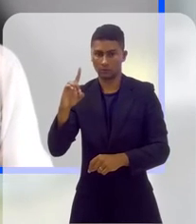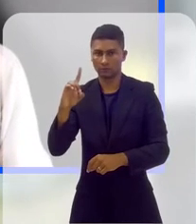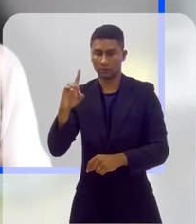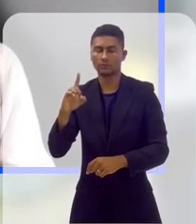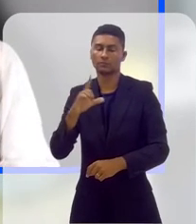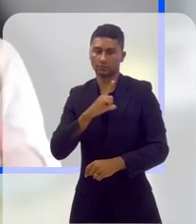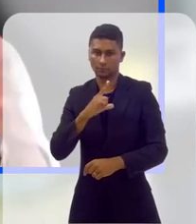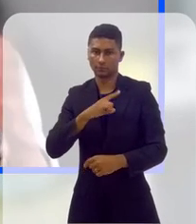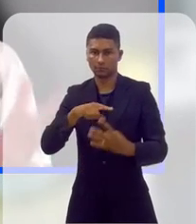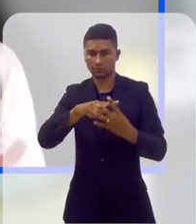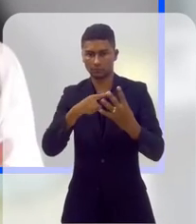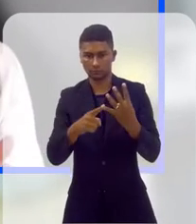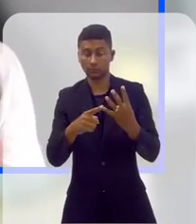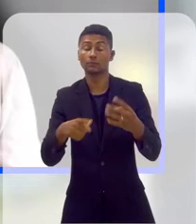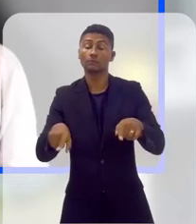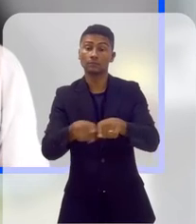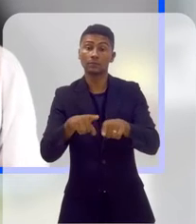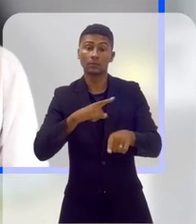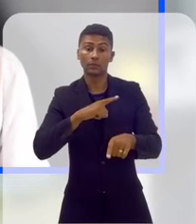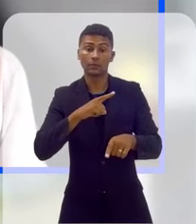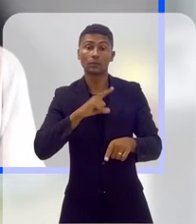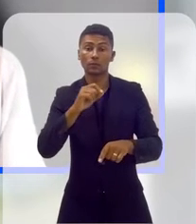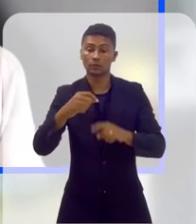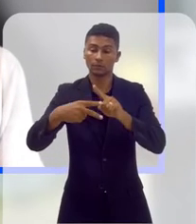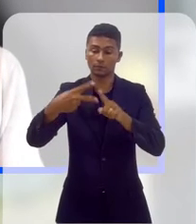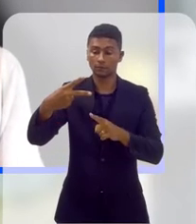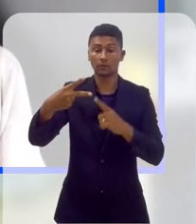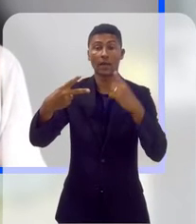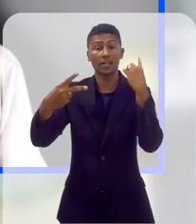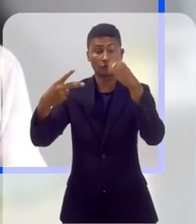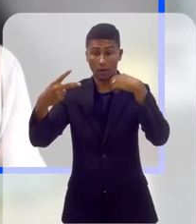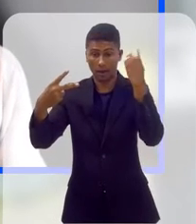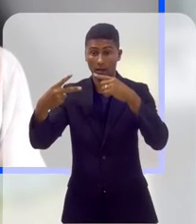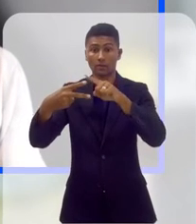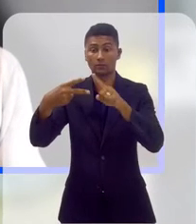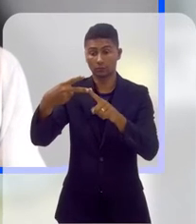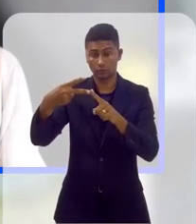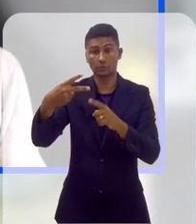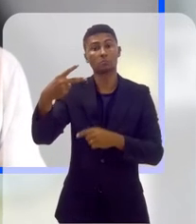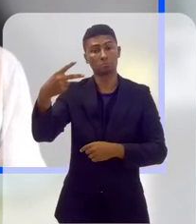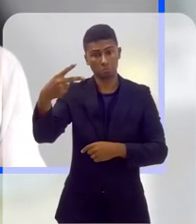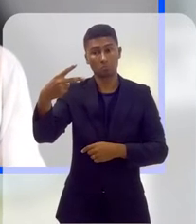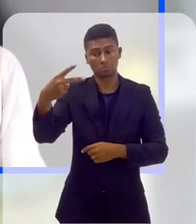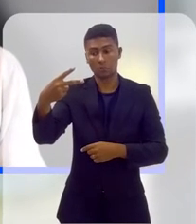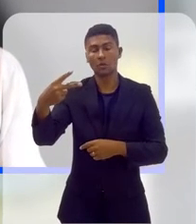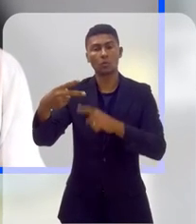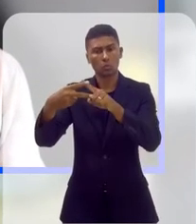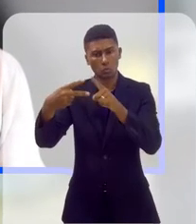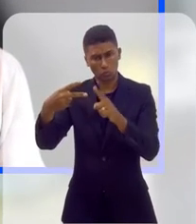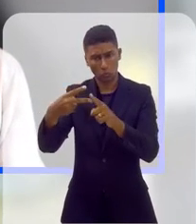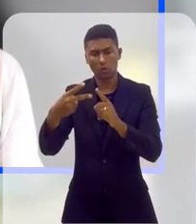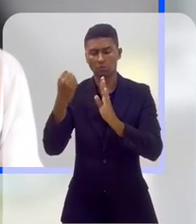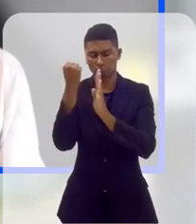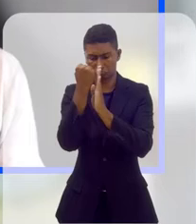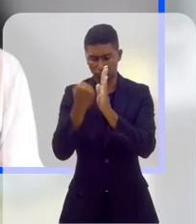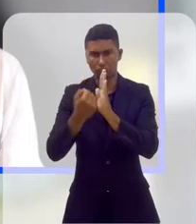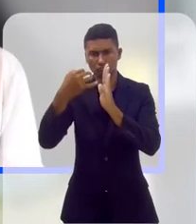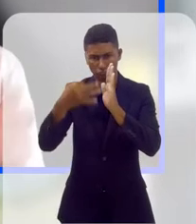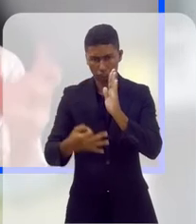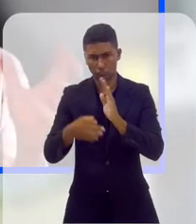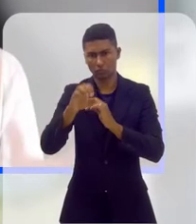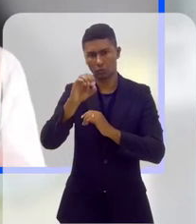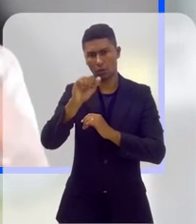atualmente nós temos, além da coordenação, também dois advogados residentes, eles é que escrevem as peças,